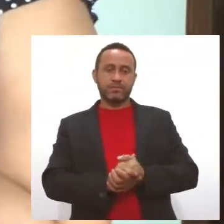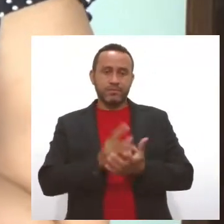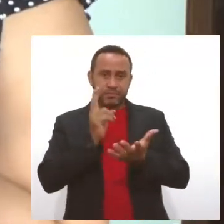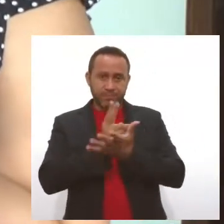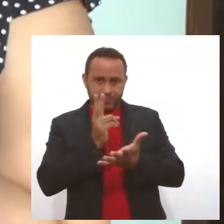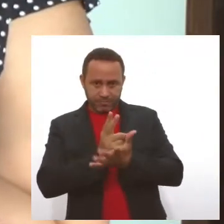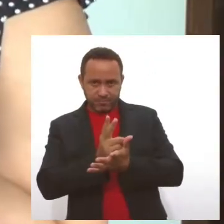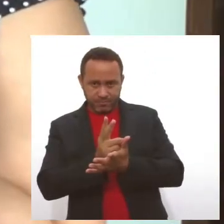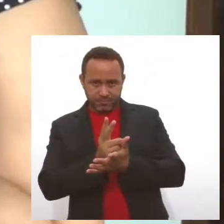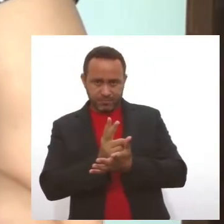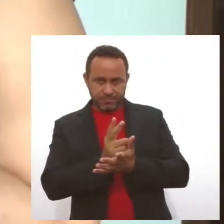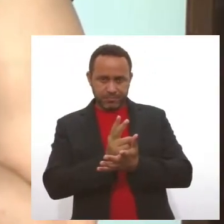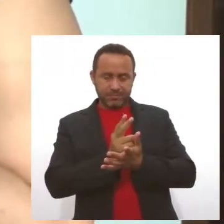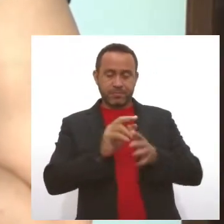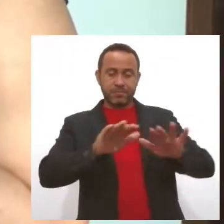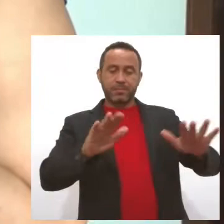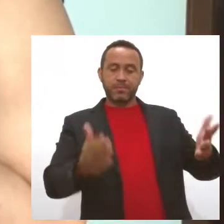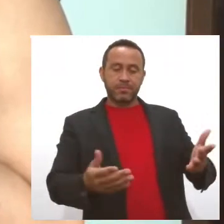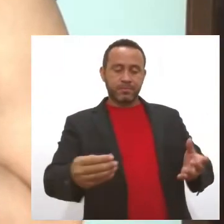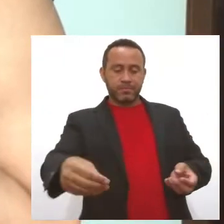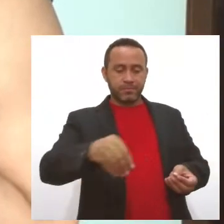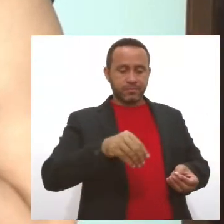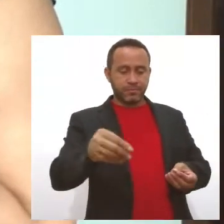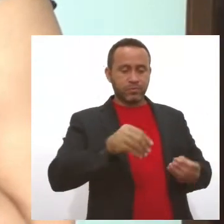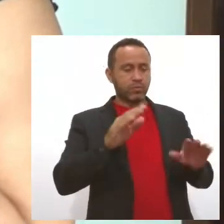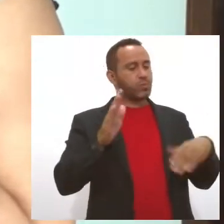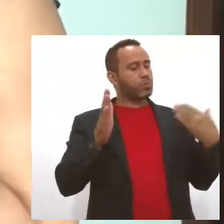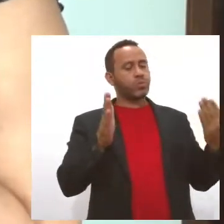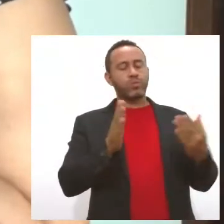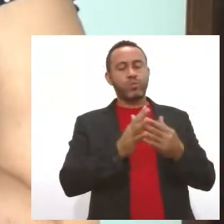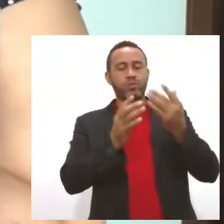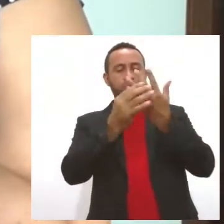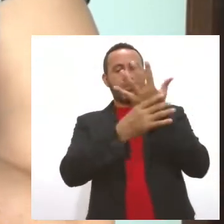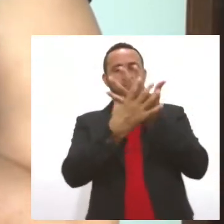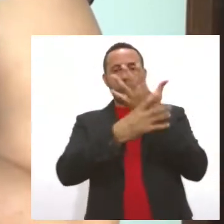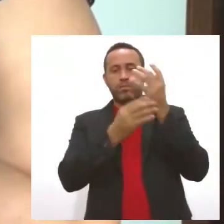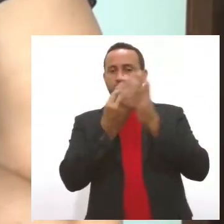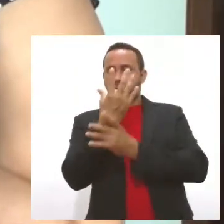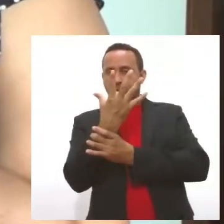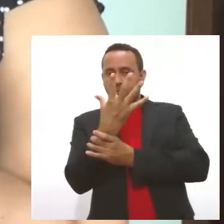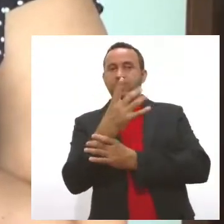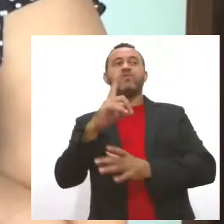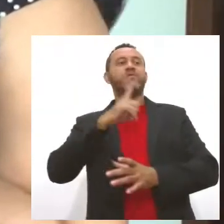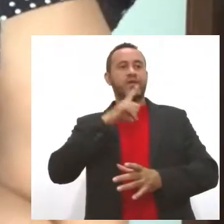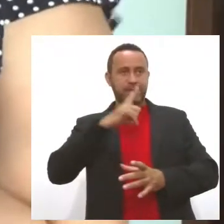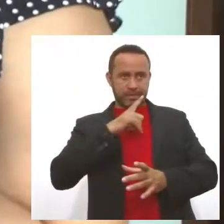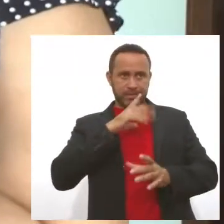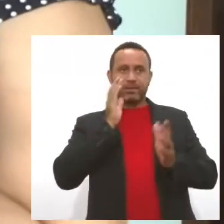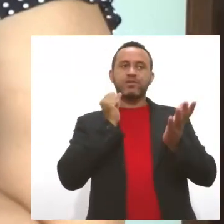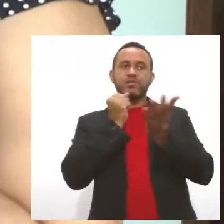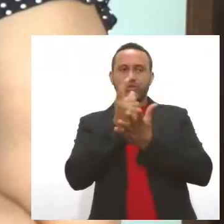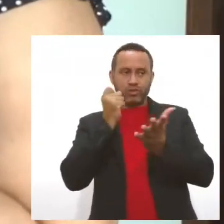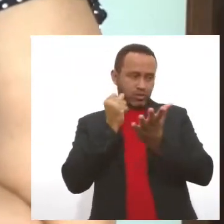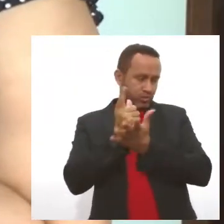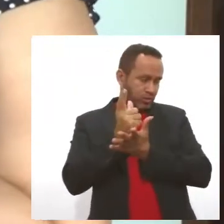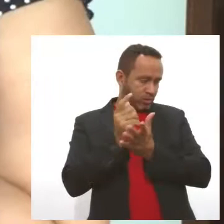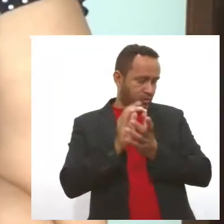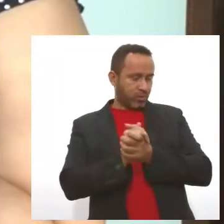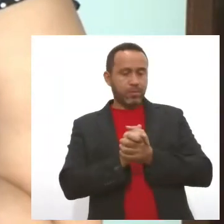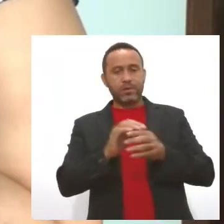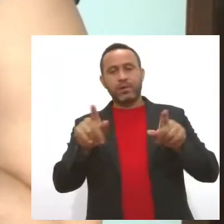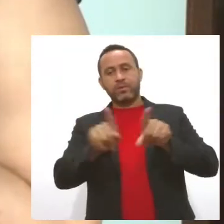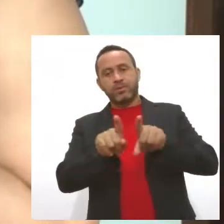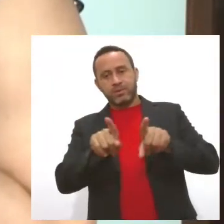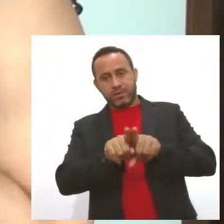mesa, quando for servir, todo mundo vai estar de luva. Nós já compramos as luvas, já adquirimos as luvas para poder colocar nas